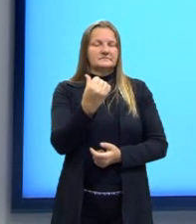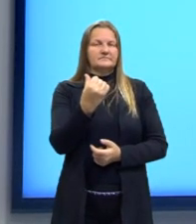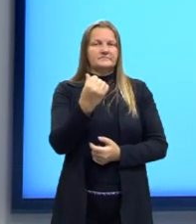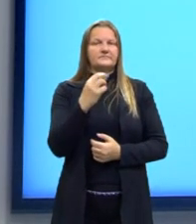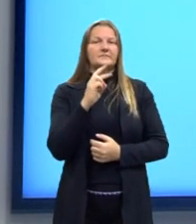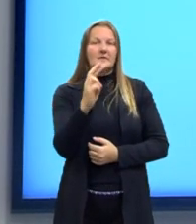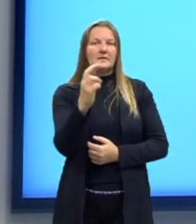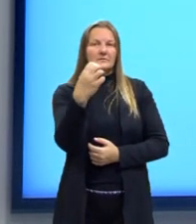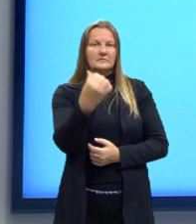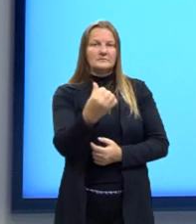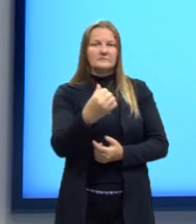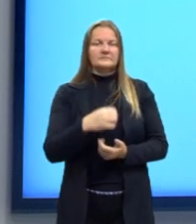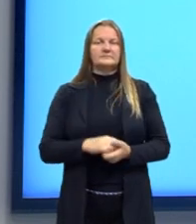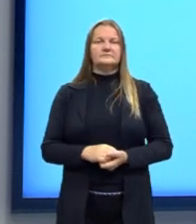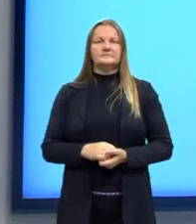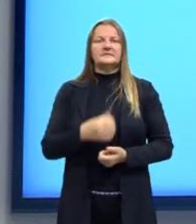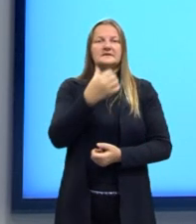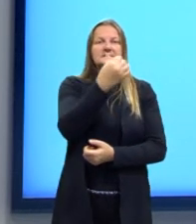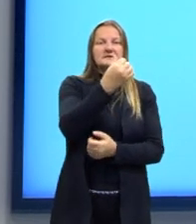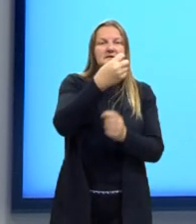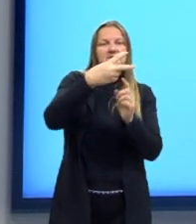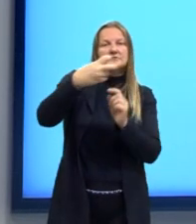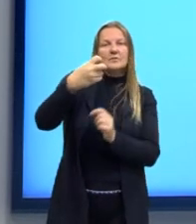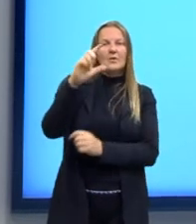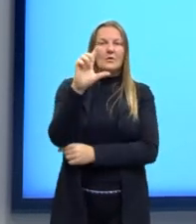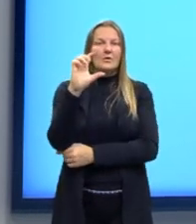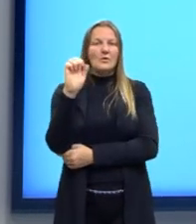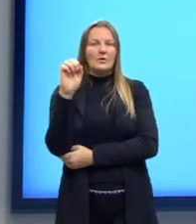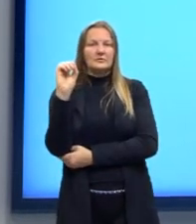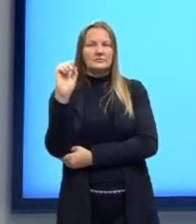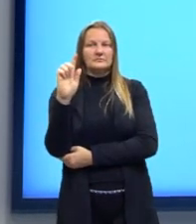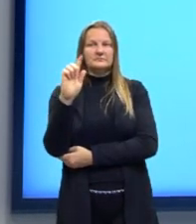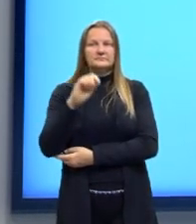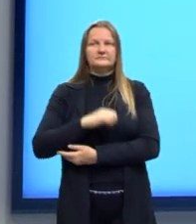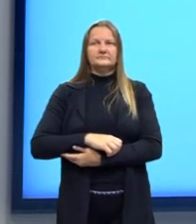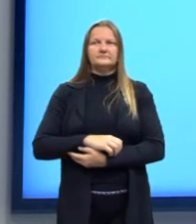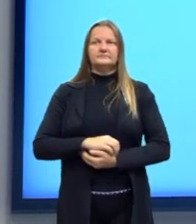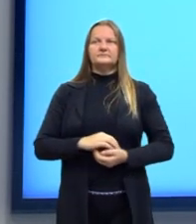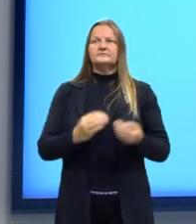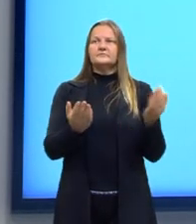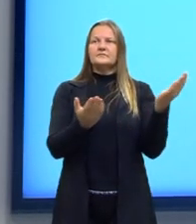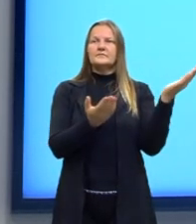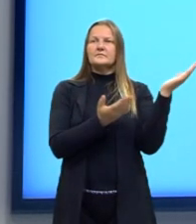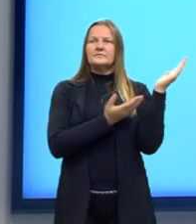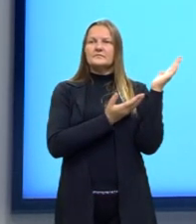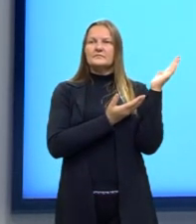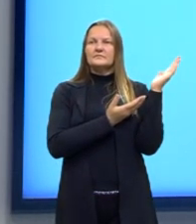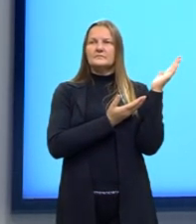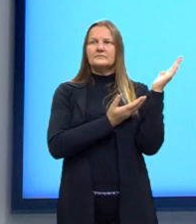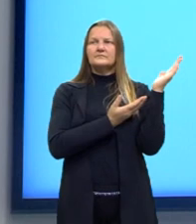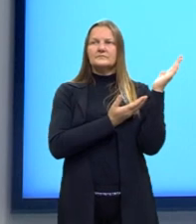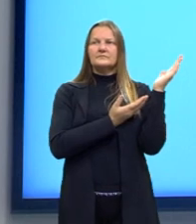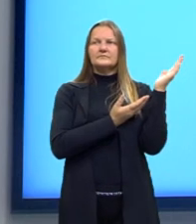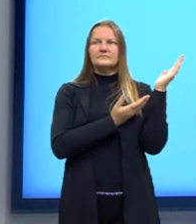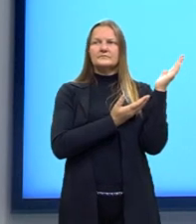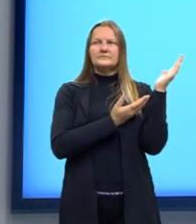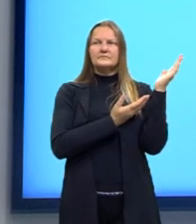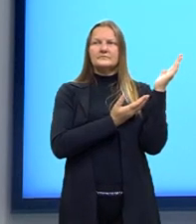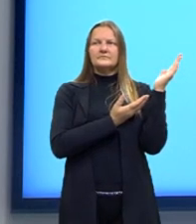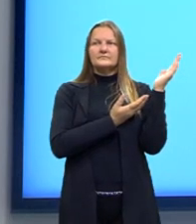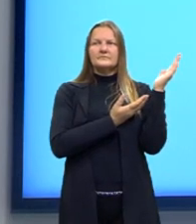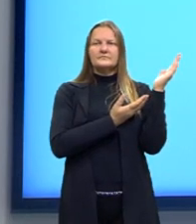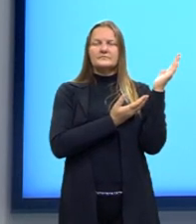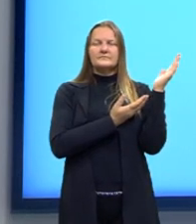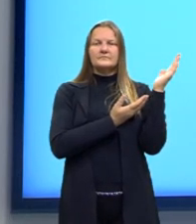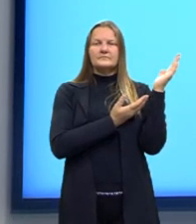Então nós teríamos 6 igual ao nosso logaritmo. Aqui nós vamos aplicar a propriedade, né? Onde